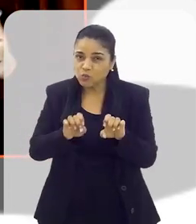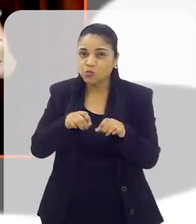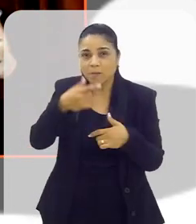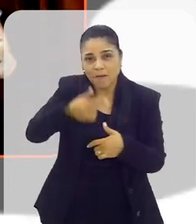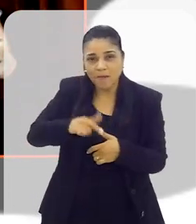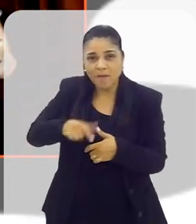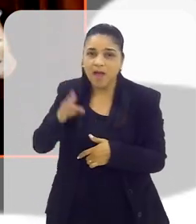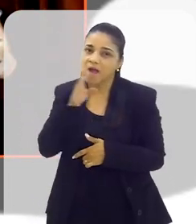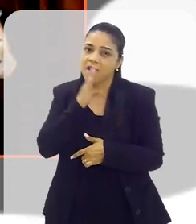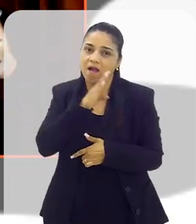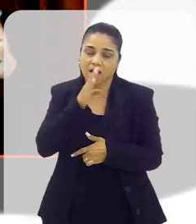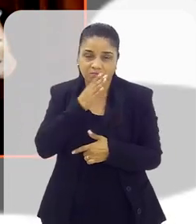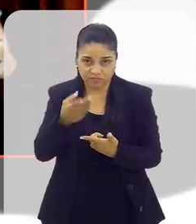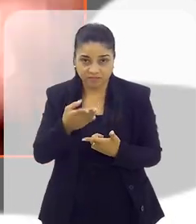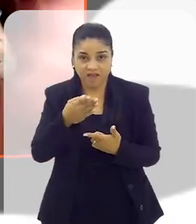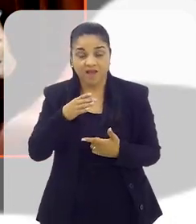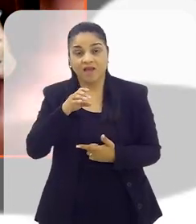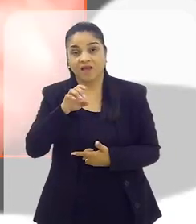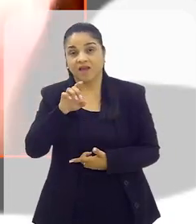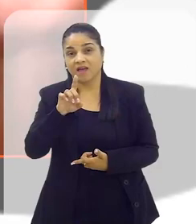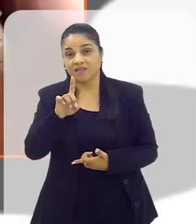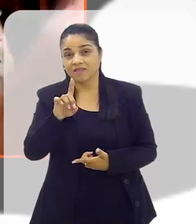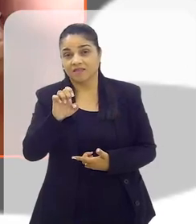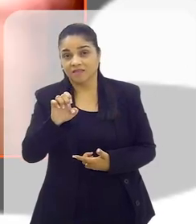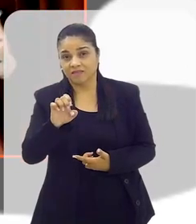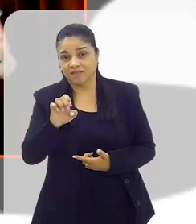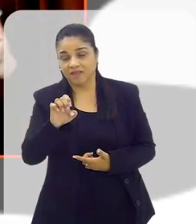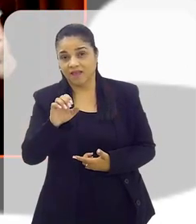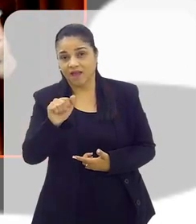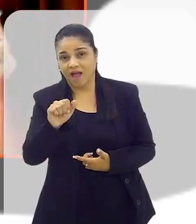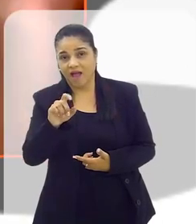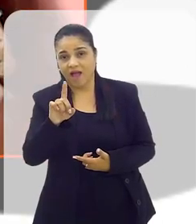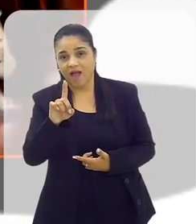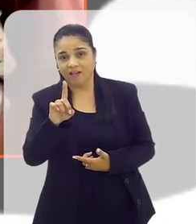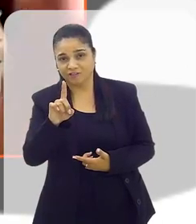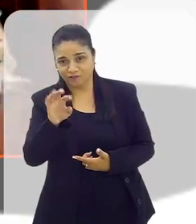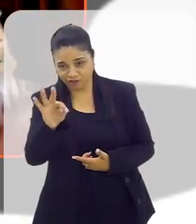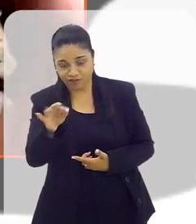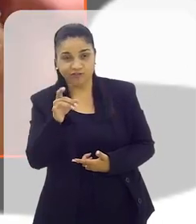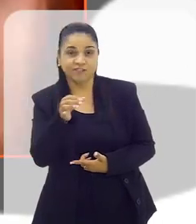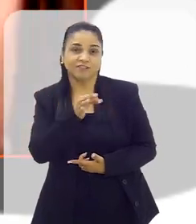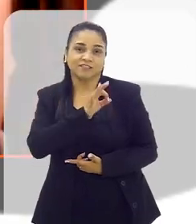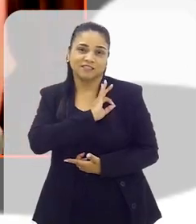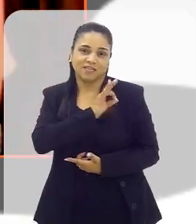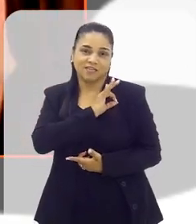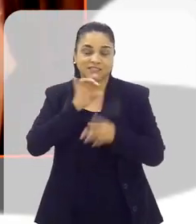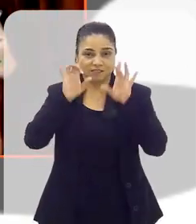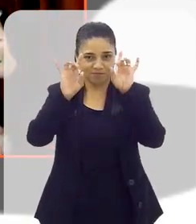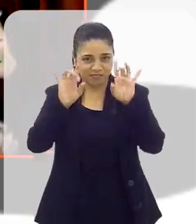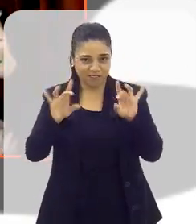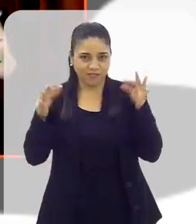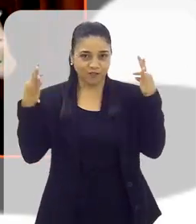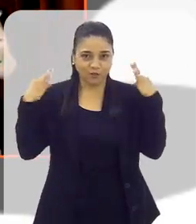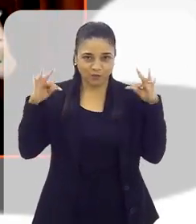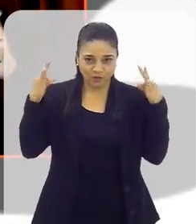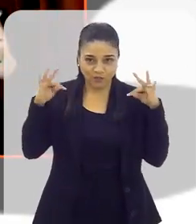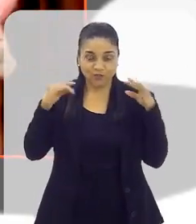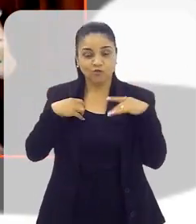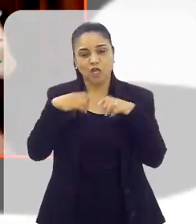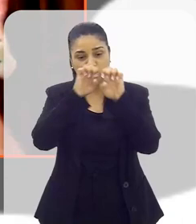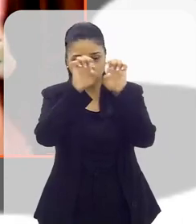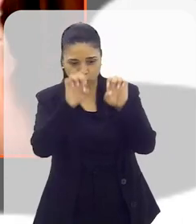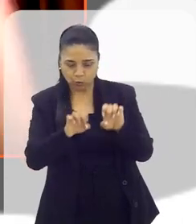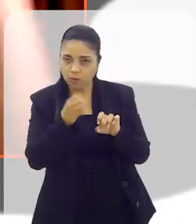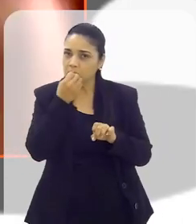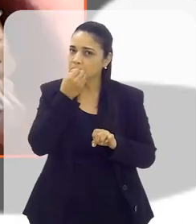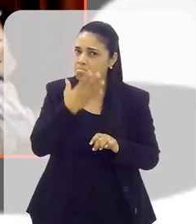reestruturado rapidamente. A DEAT, não, DEAT já funciona bem, porque aquela delegacia especializada em atendimento ao turista, ela